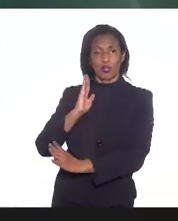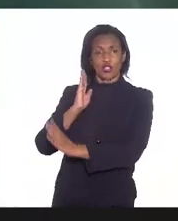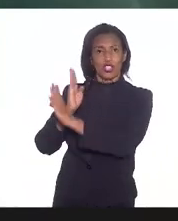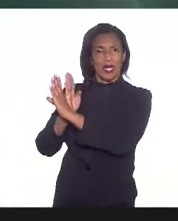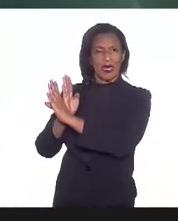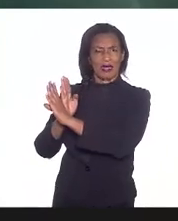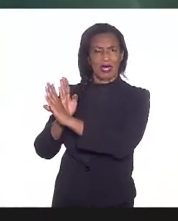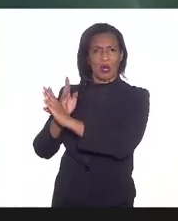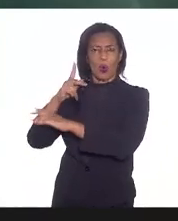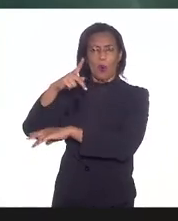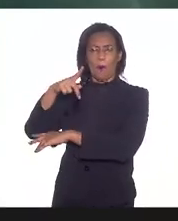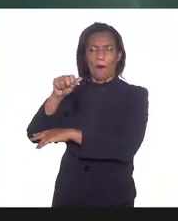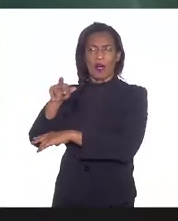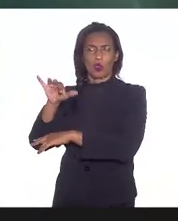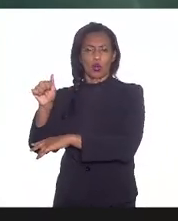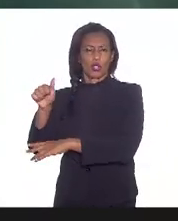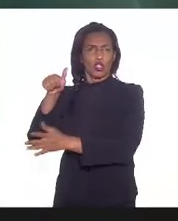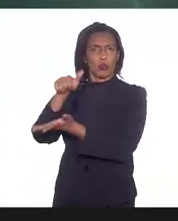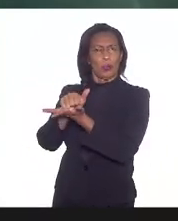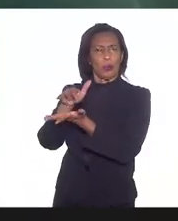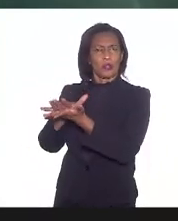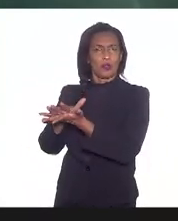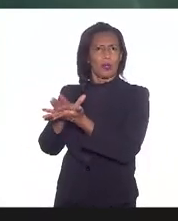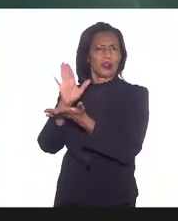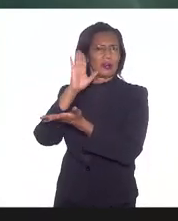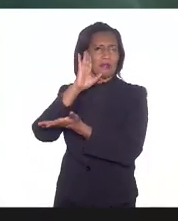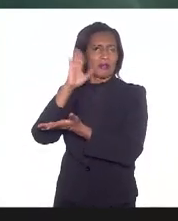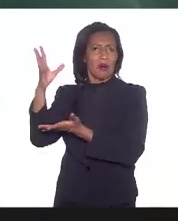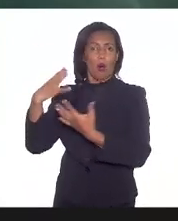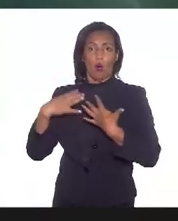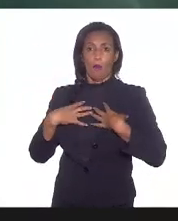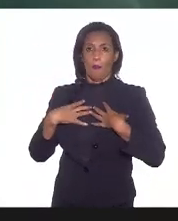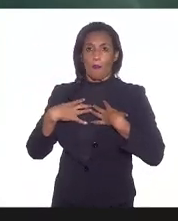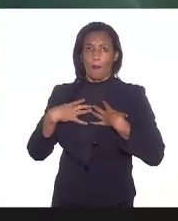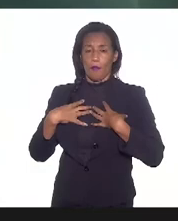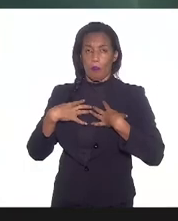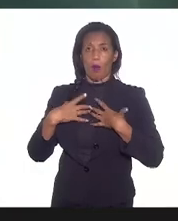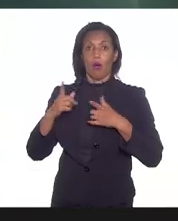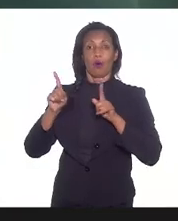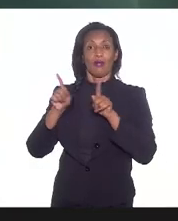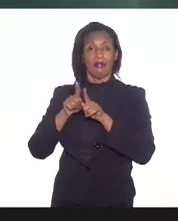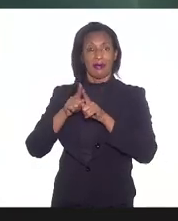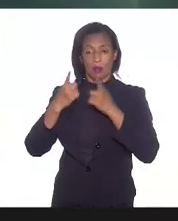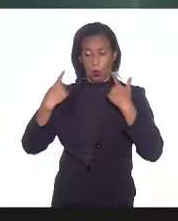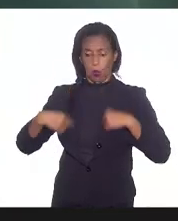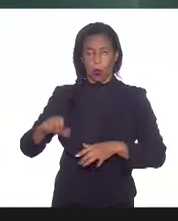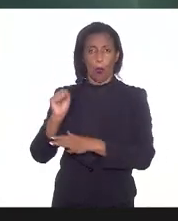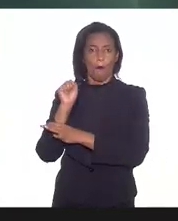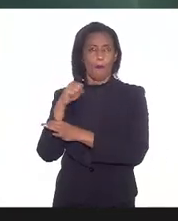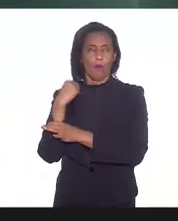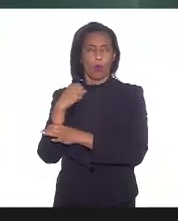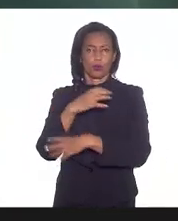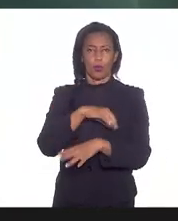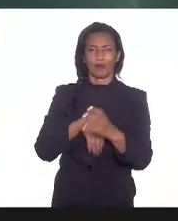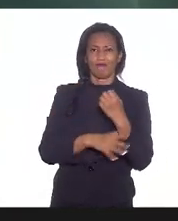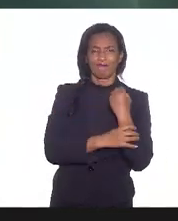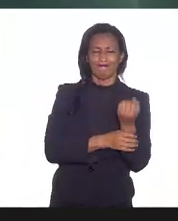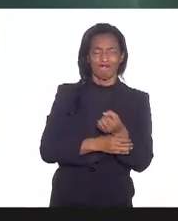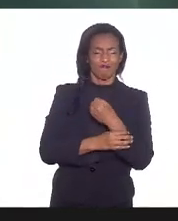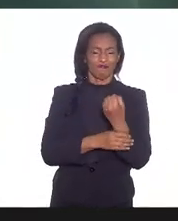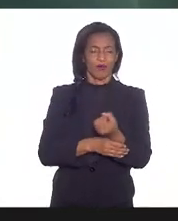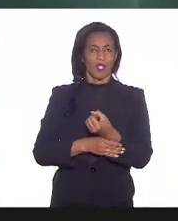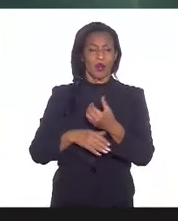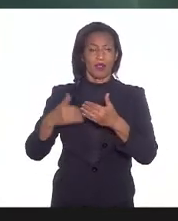com sequelas principalmente pulmonares e sequelas motoras decorrentes de longa hospitalização